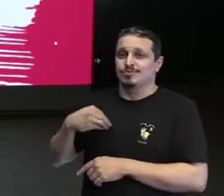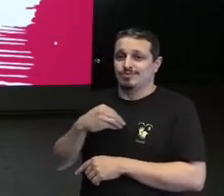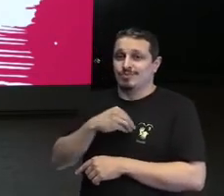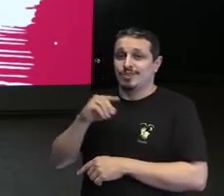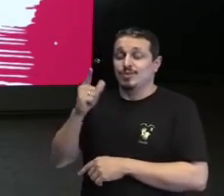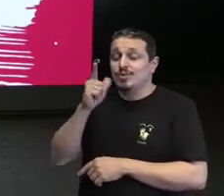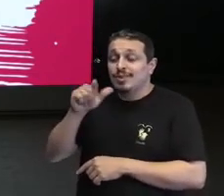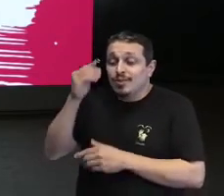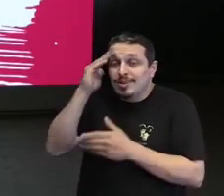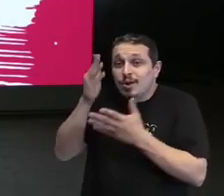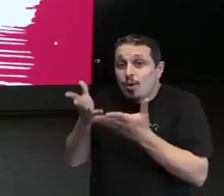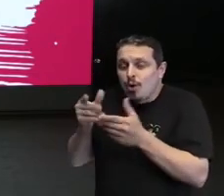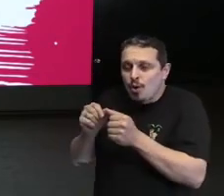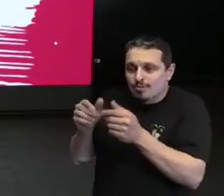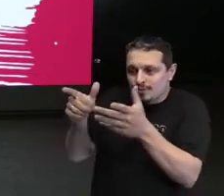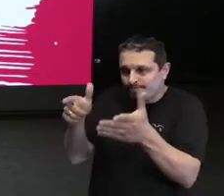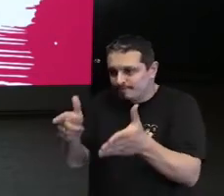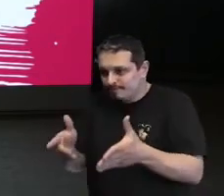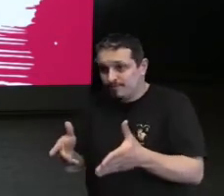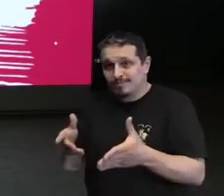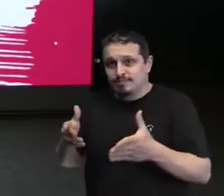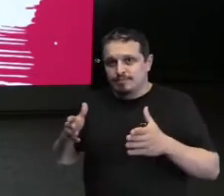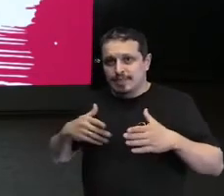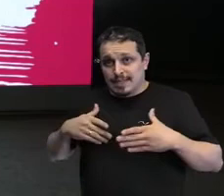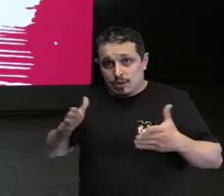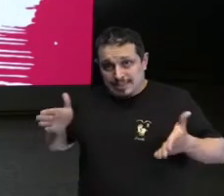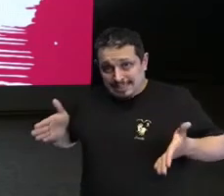que me impulsionou e fez com que eu estivesse aqui hoje.